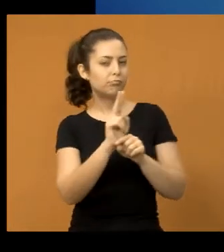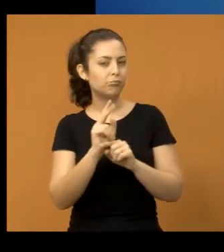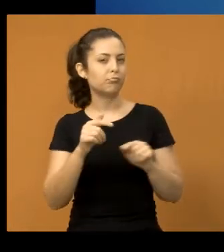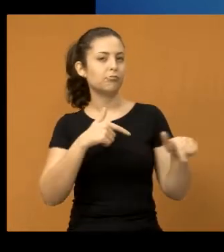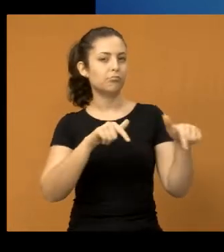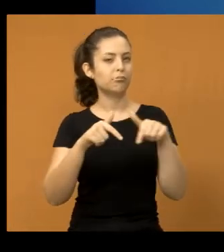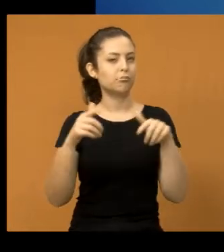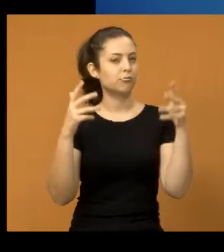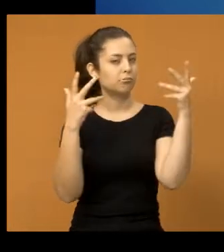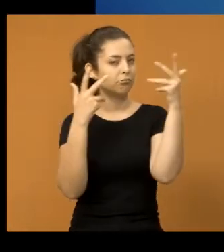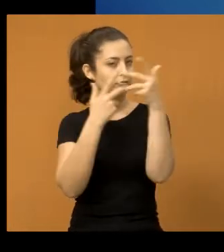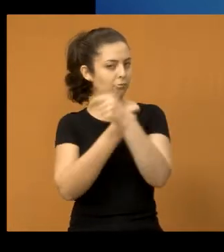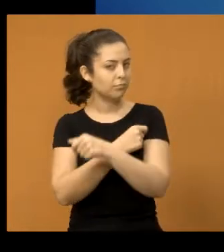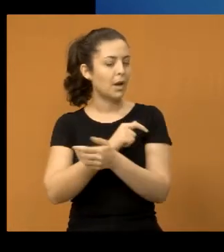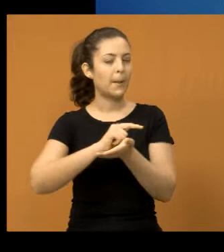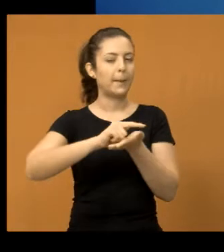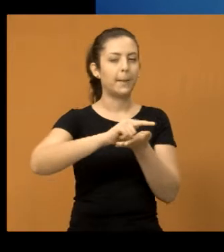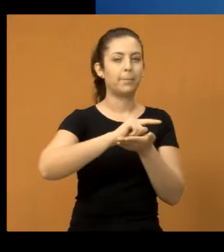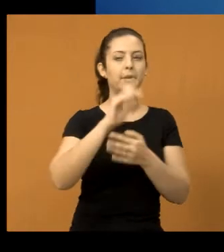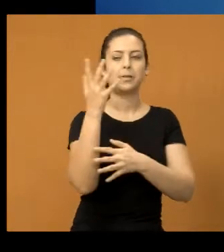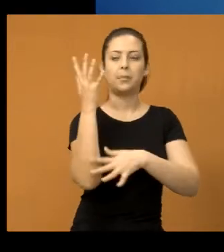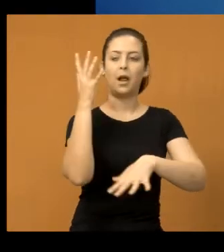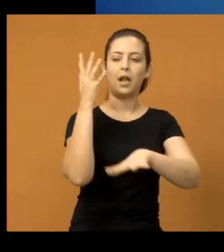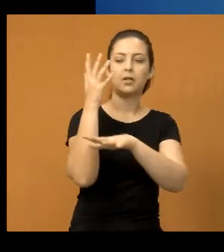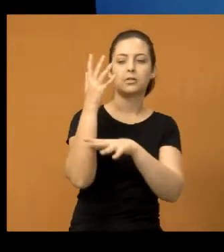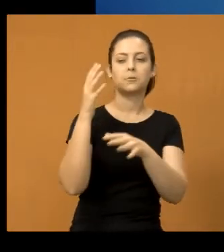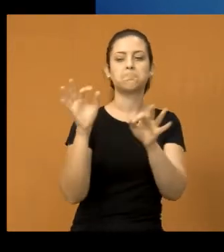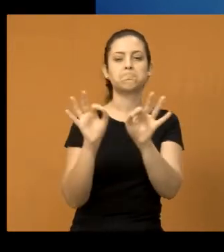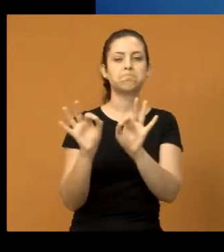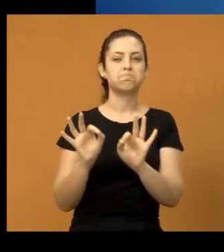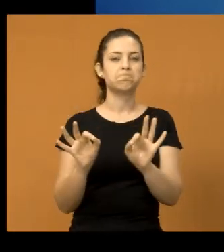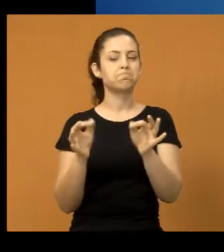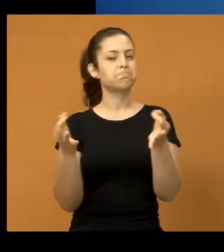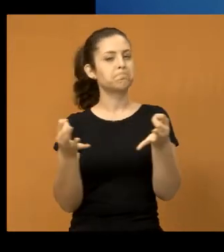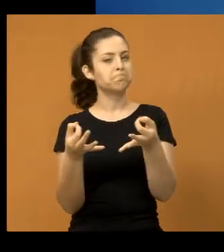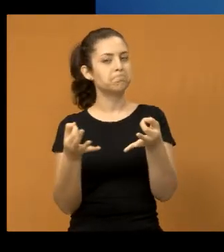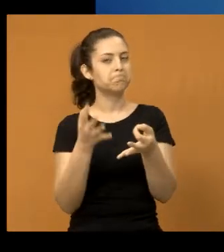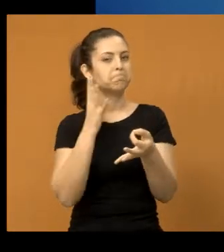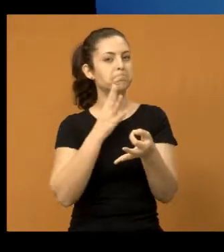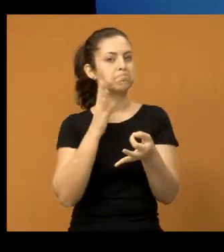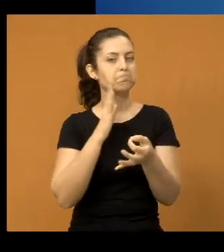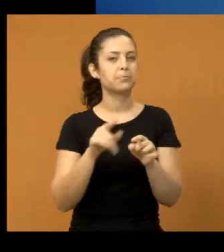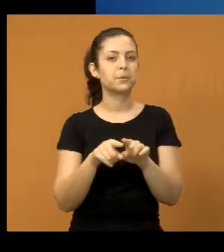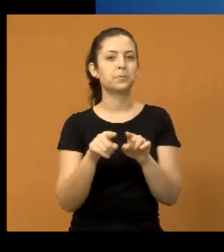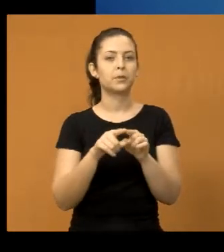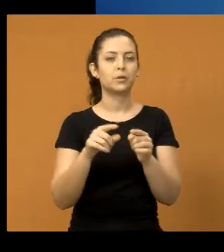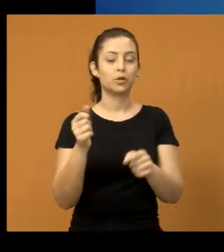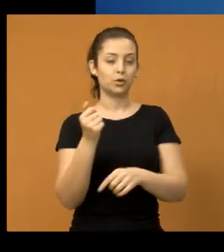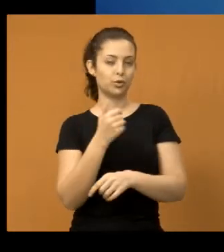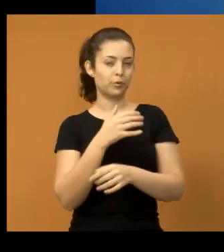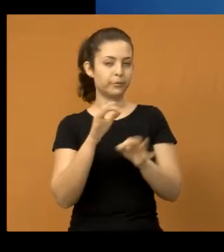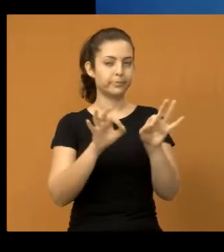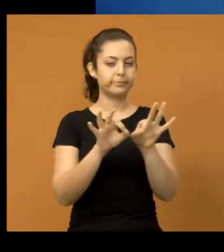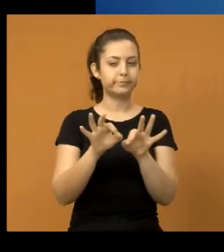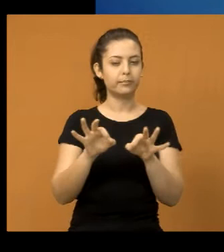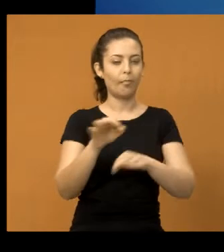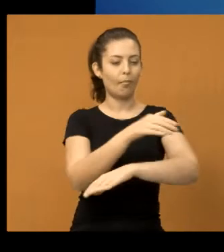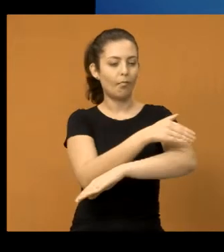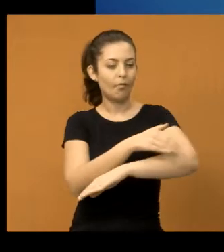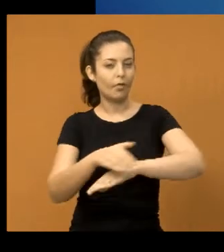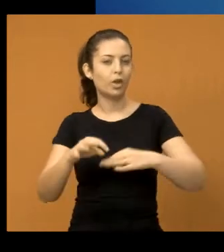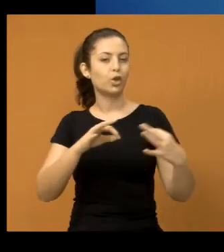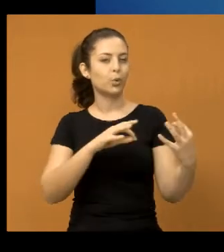trabalho lá, que está ficando muito bonito, aquela limpeza daquela praça ali, ficou bacana, e a revitalização da Vila Zezé inteira. Então,